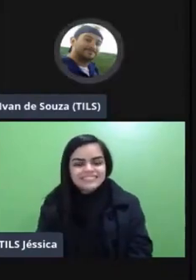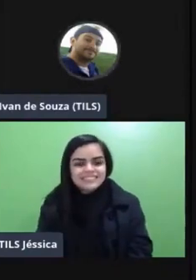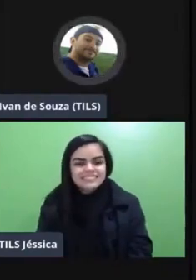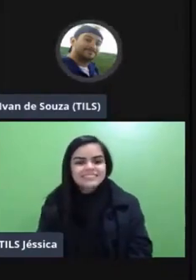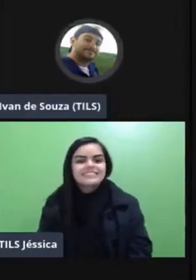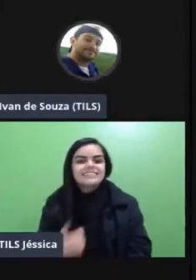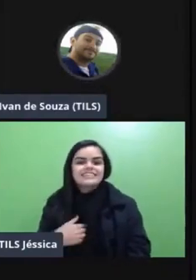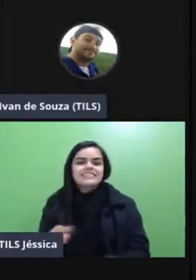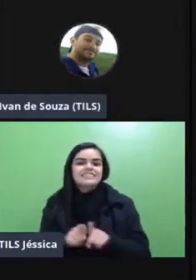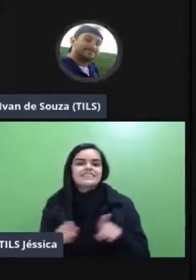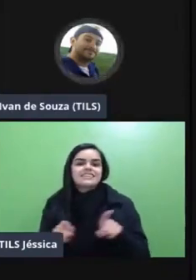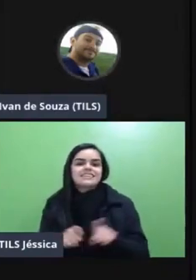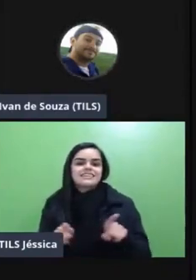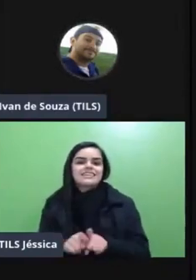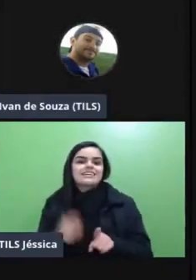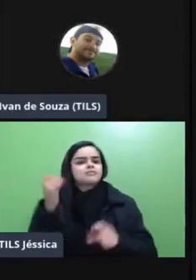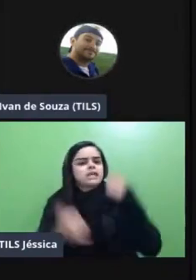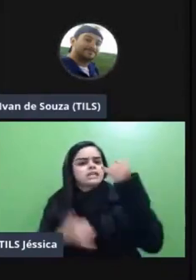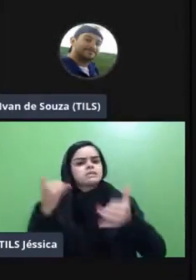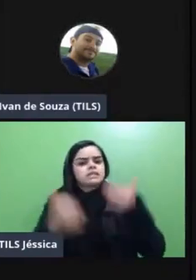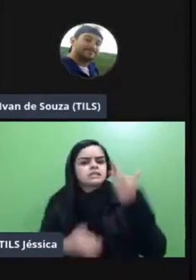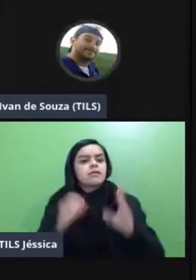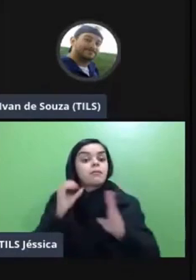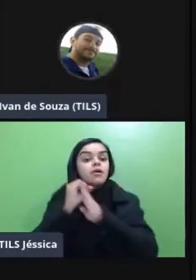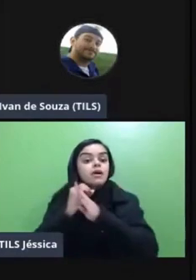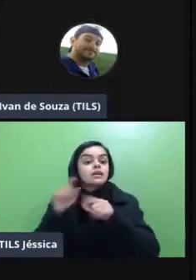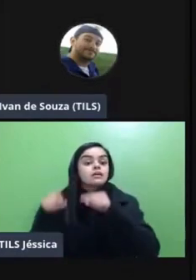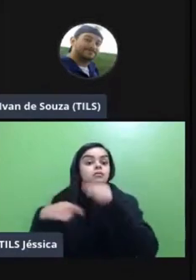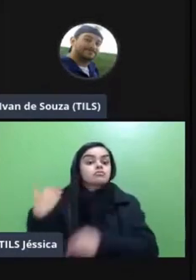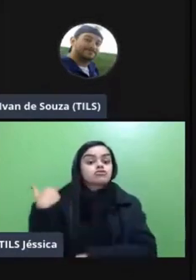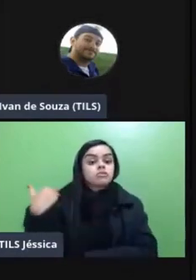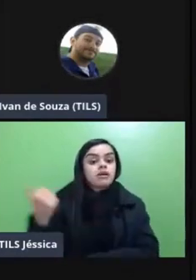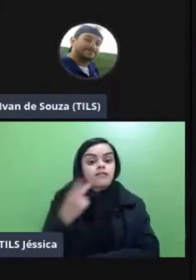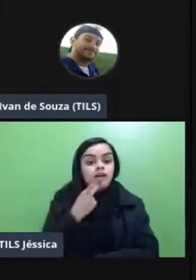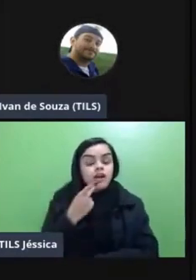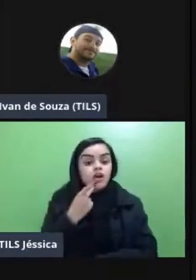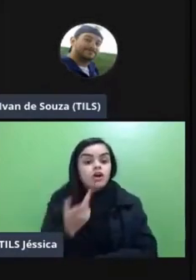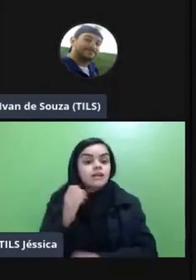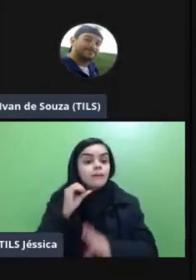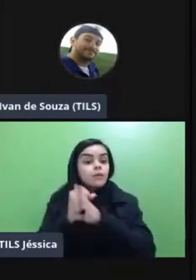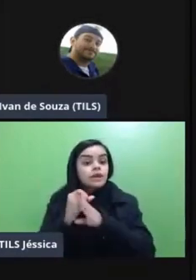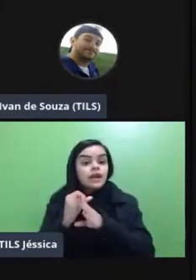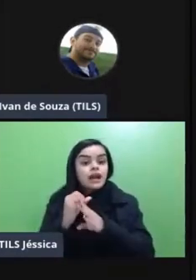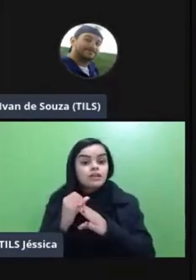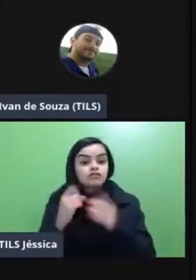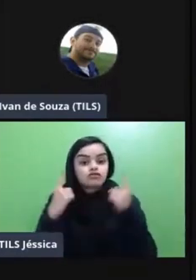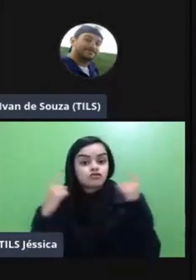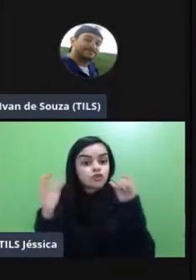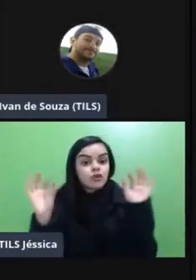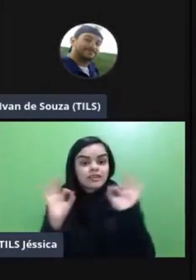toda a introdução da live com o microfone fechado aí depois alguém me avisou Ana você tá com o microfone fechado hoje também